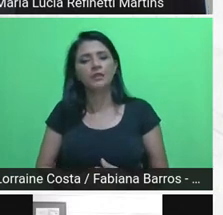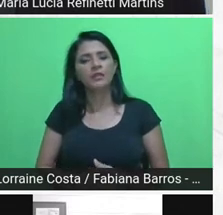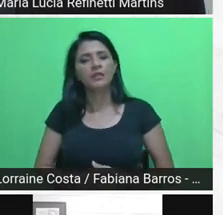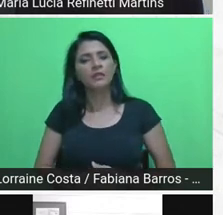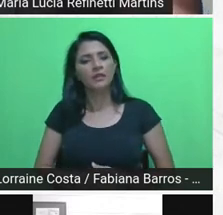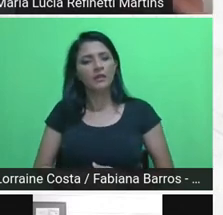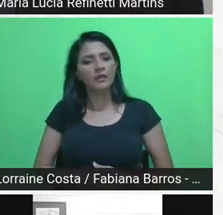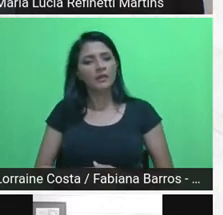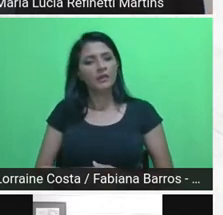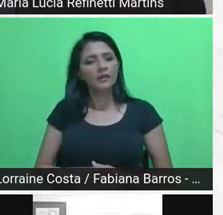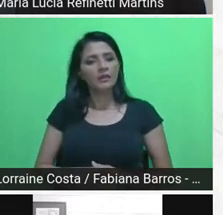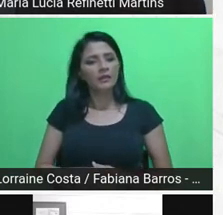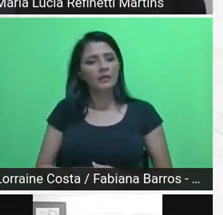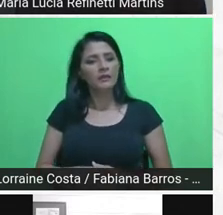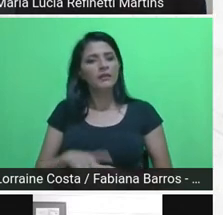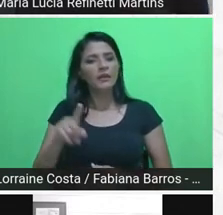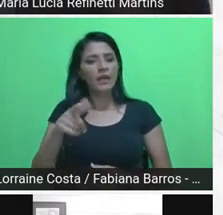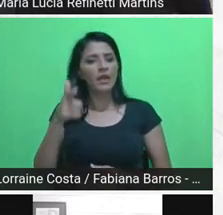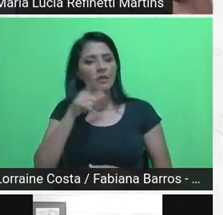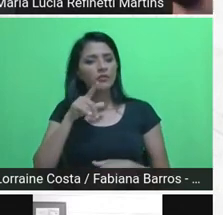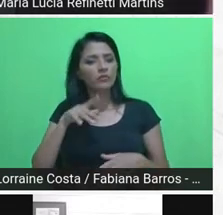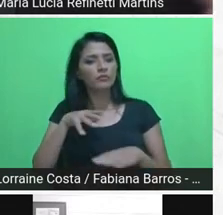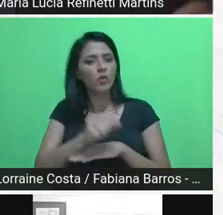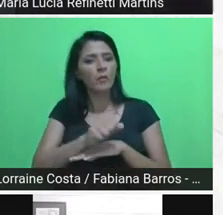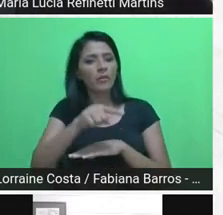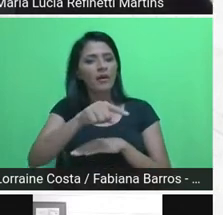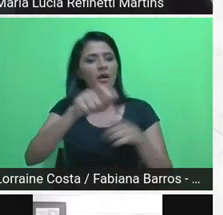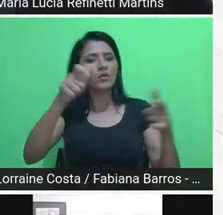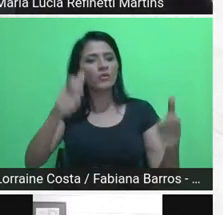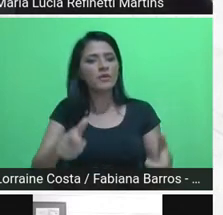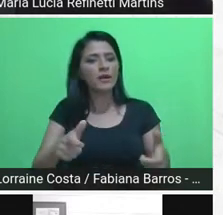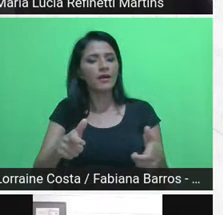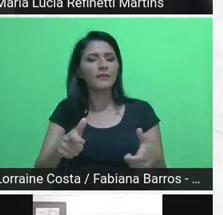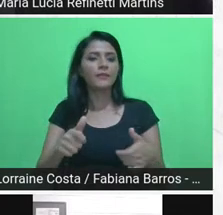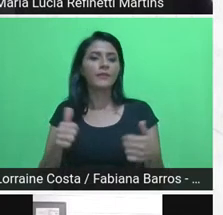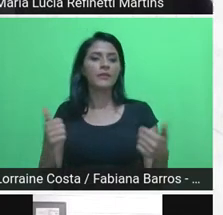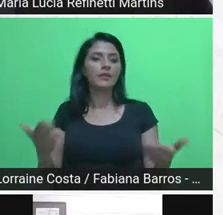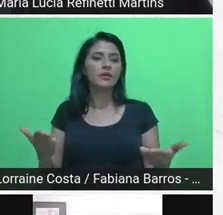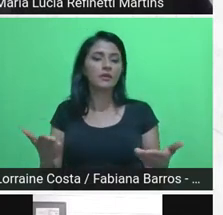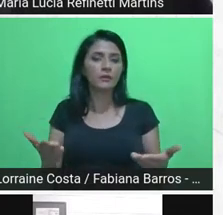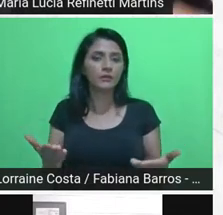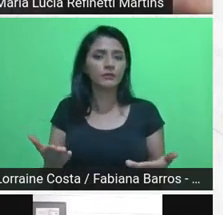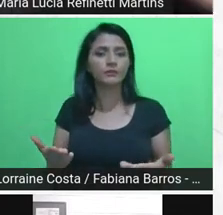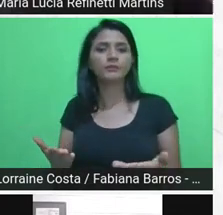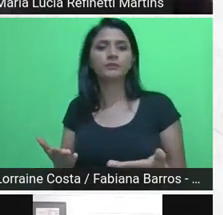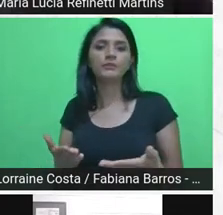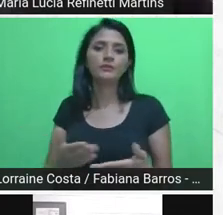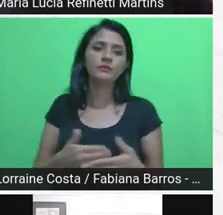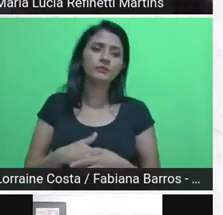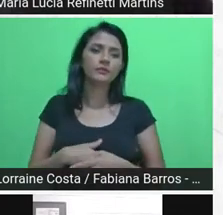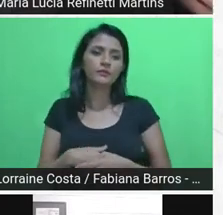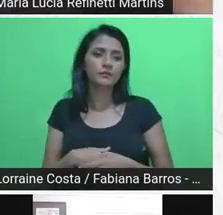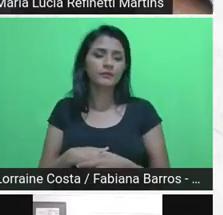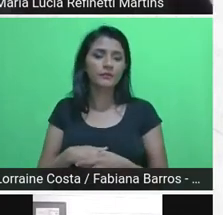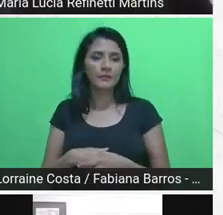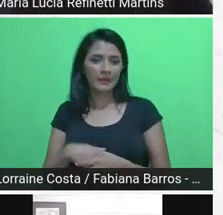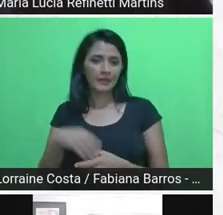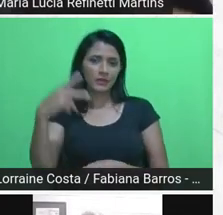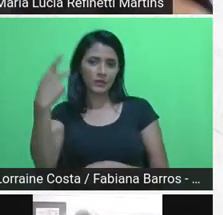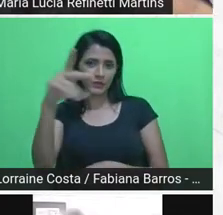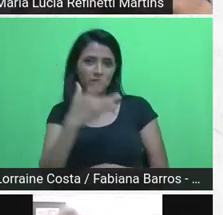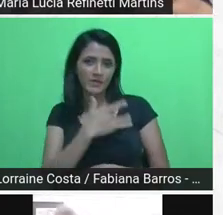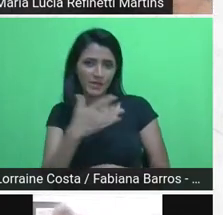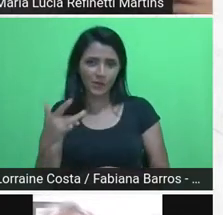por ocupar aquele espaço. Então, enfim, a sua saúde e a minha